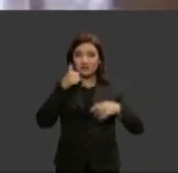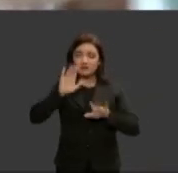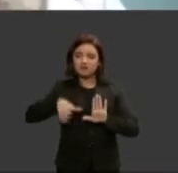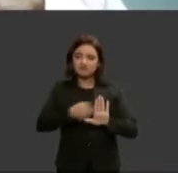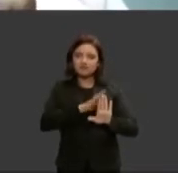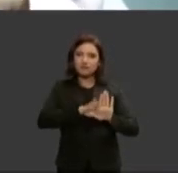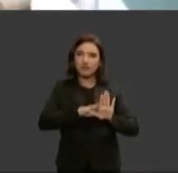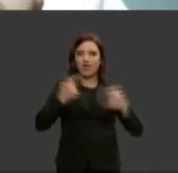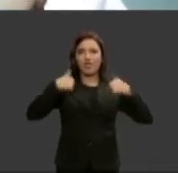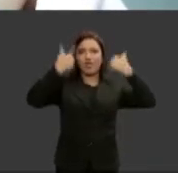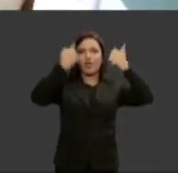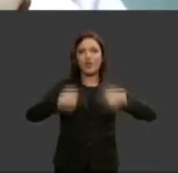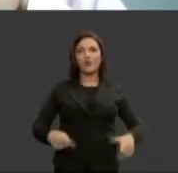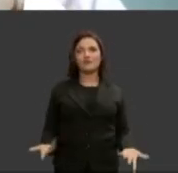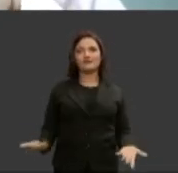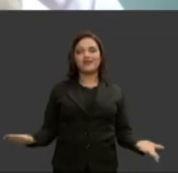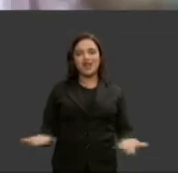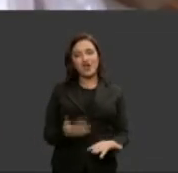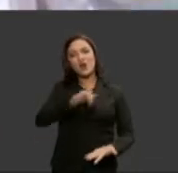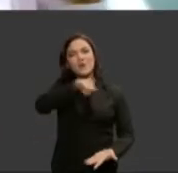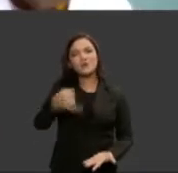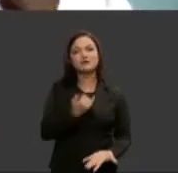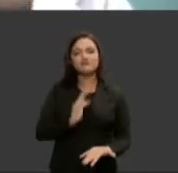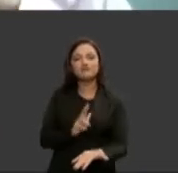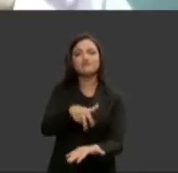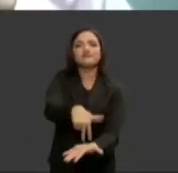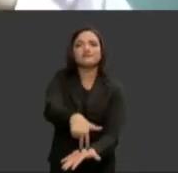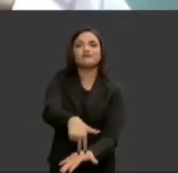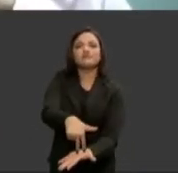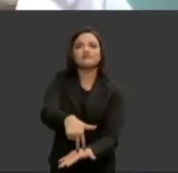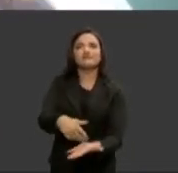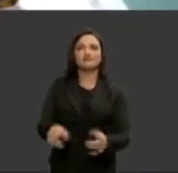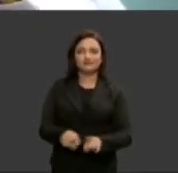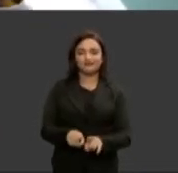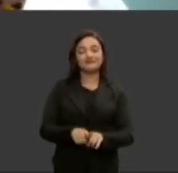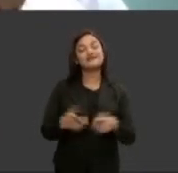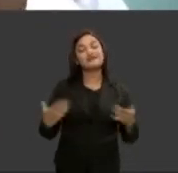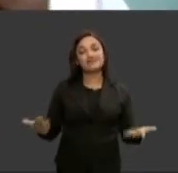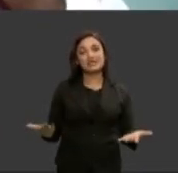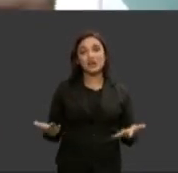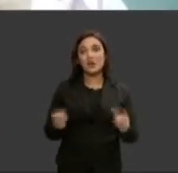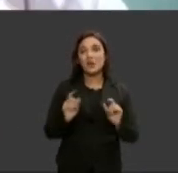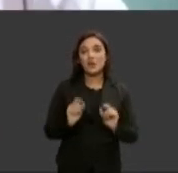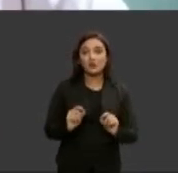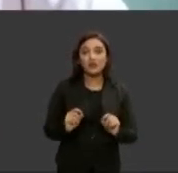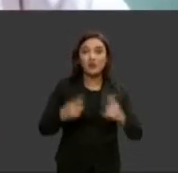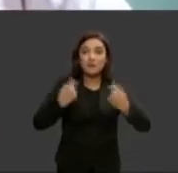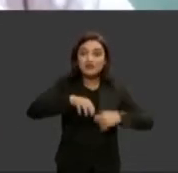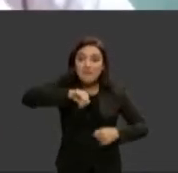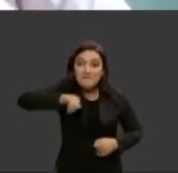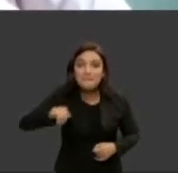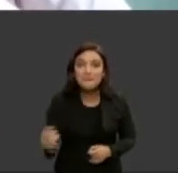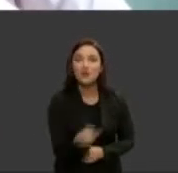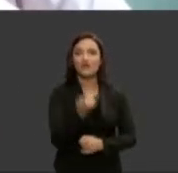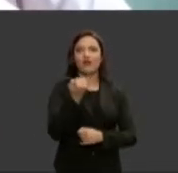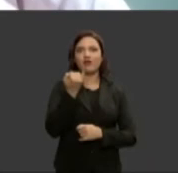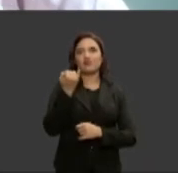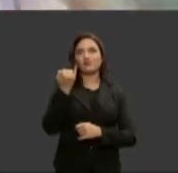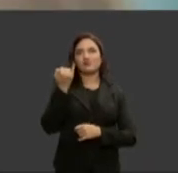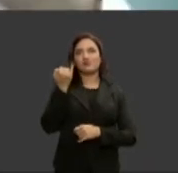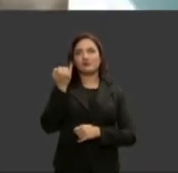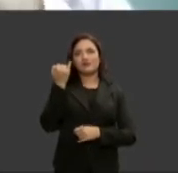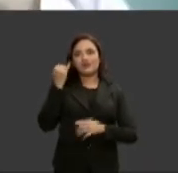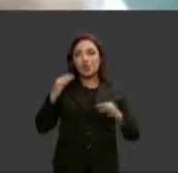eis-me aqui me foi dada a oportunidade e digo uma coisa queridos eu não posso perder um segundo essa oportunidade que está sendo me dada